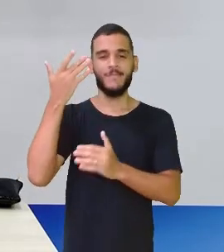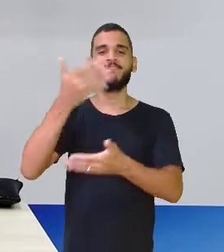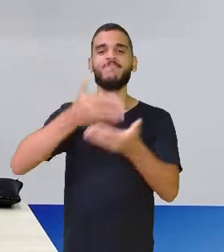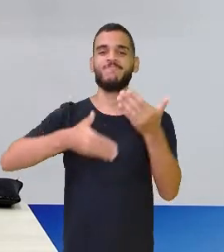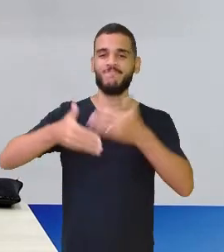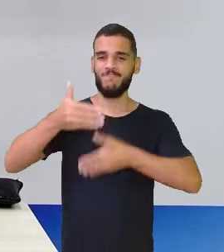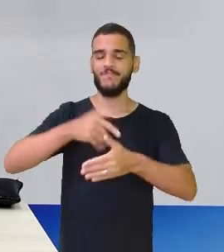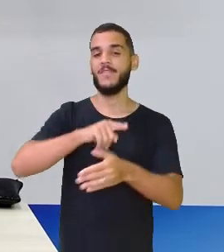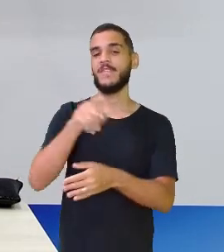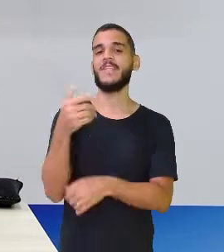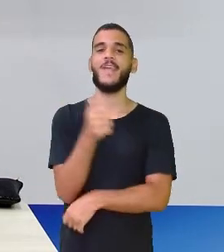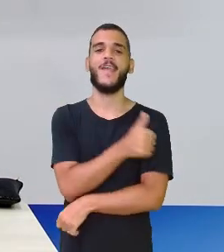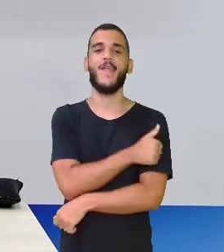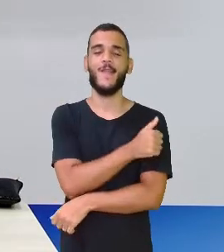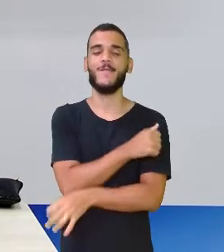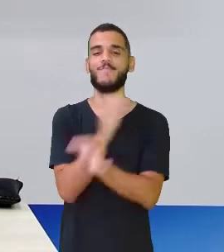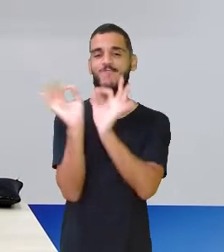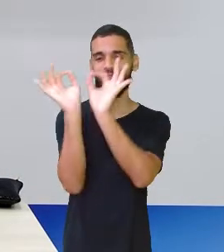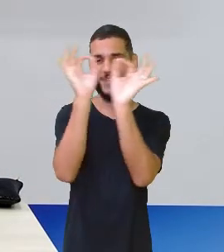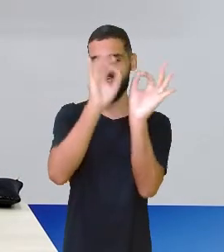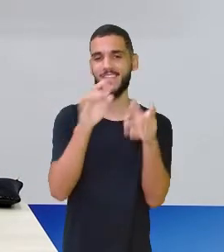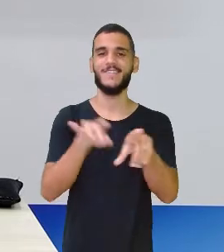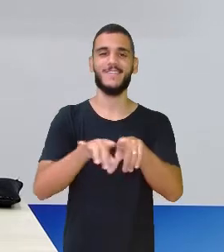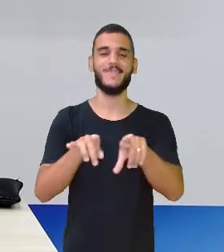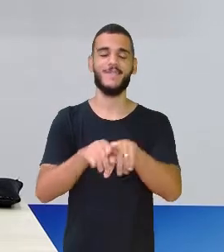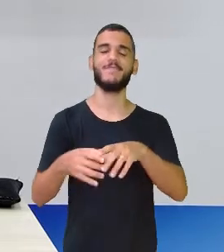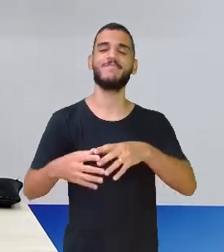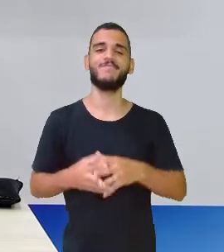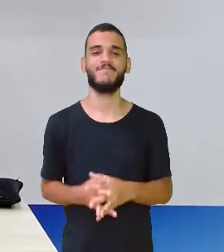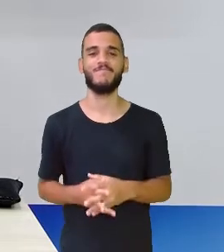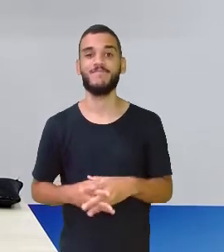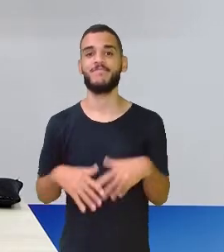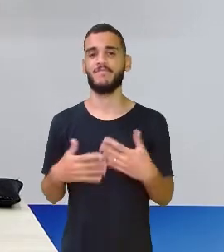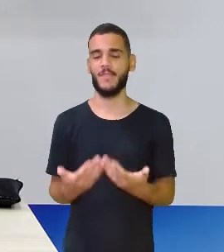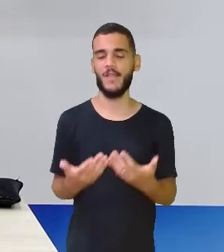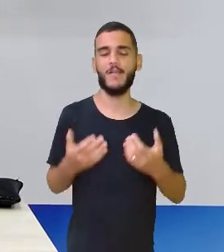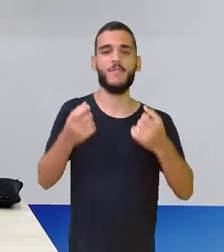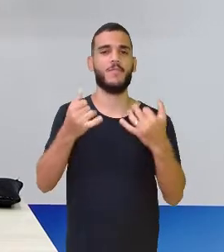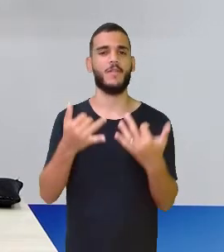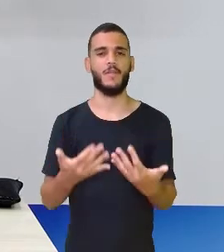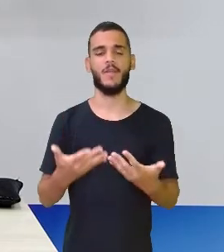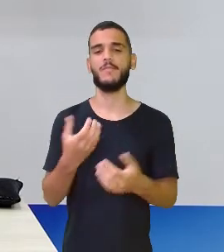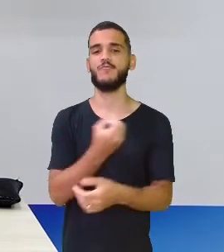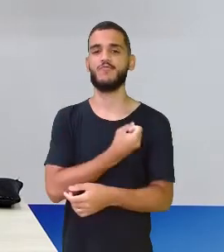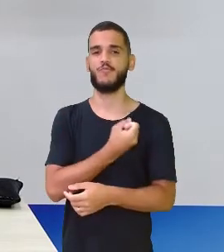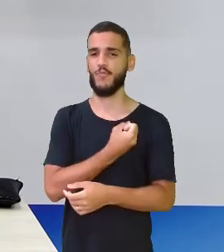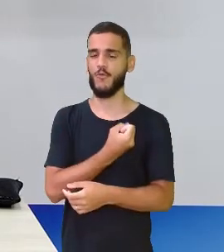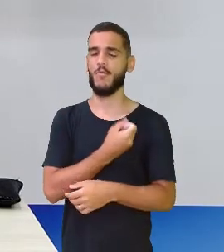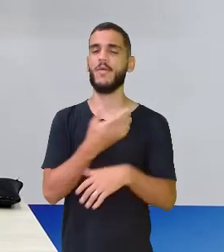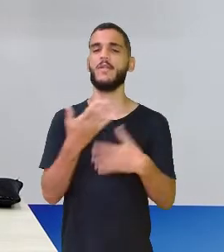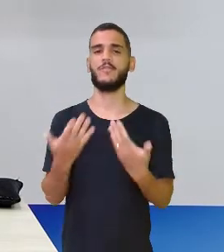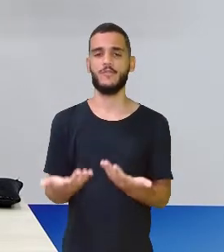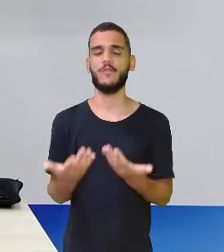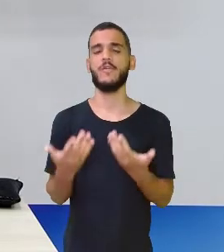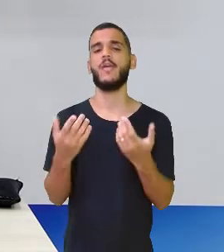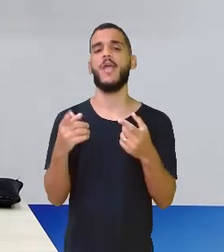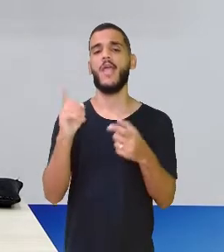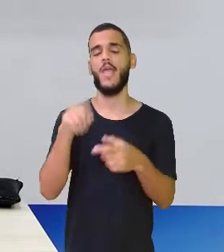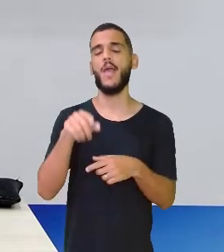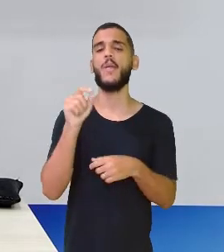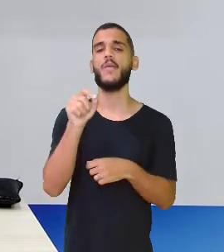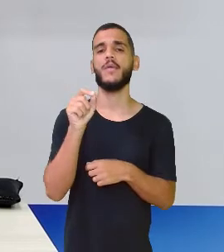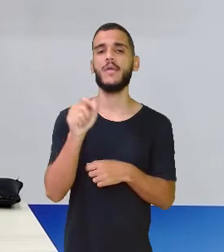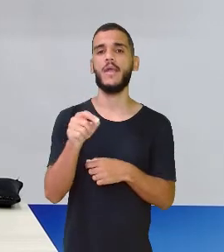a gente fala de números racionais, a gente fala